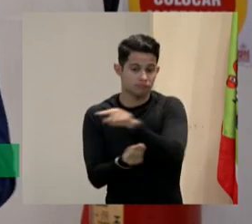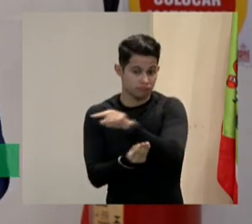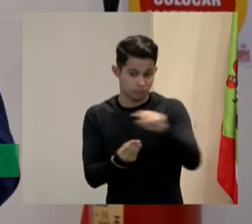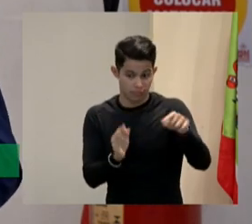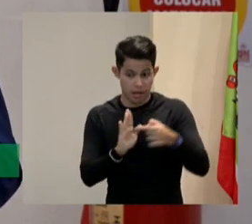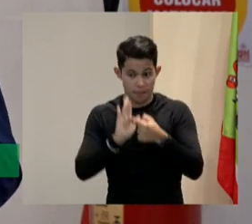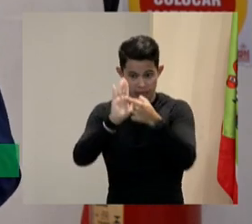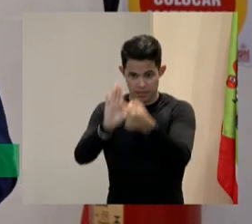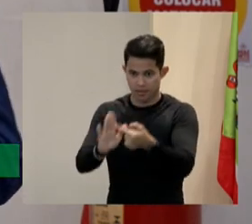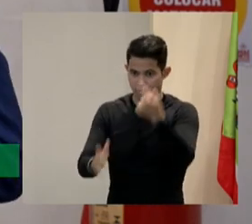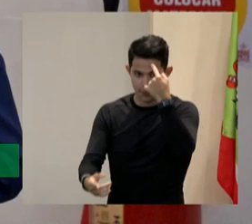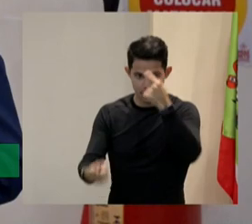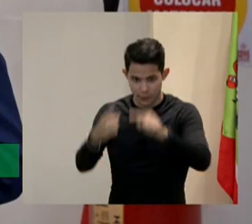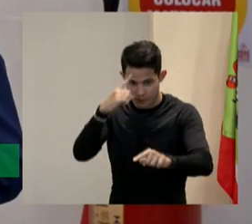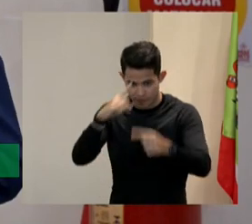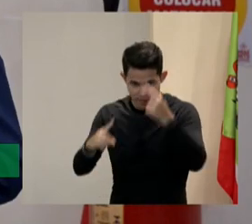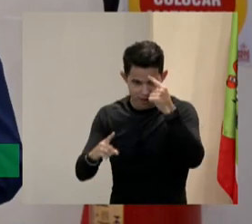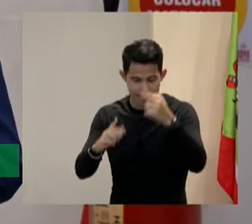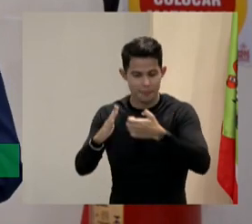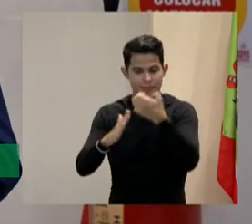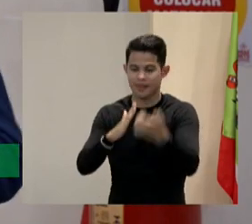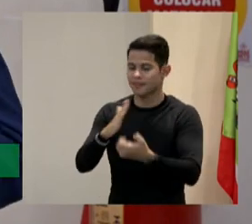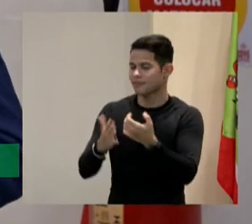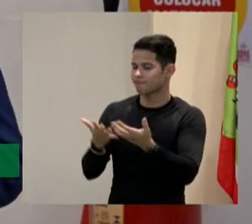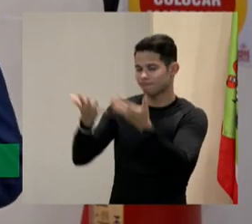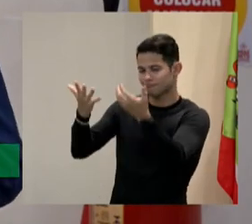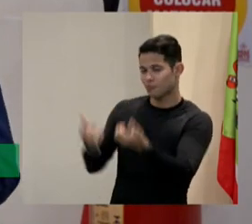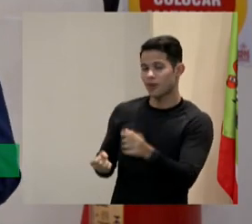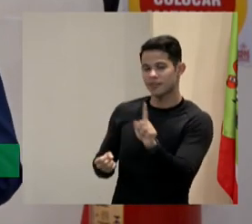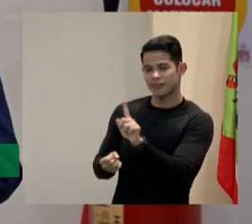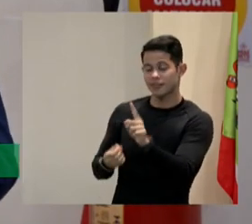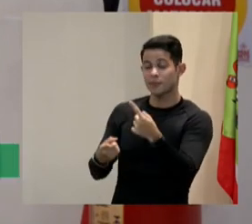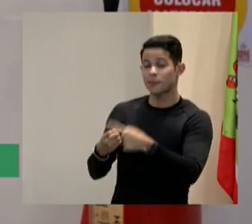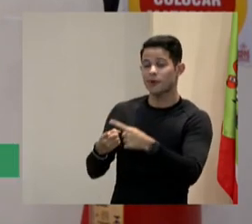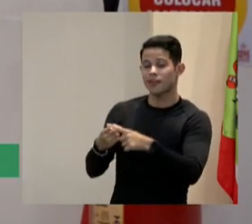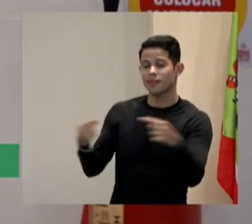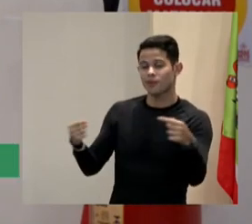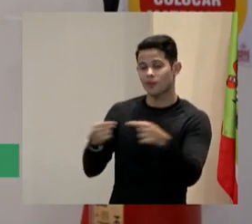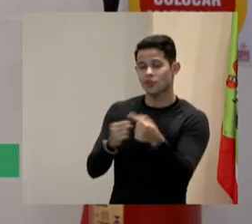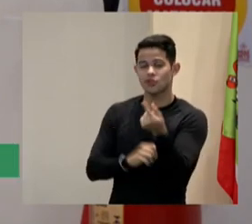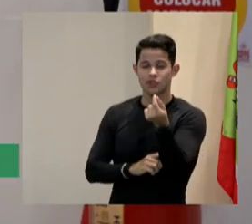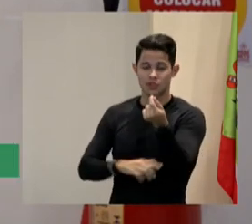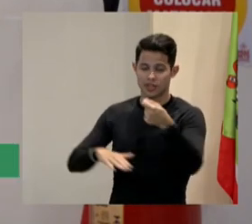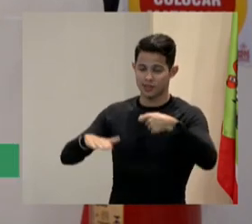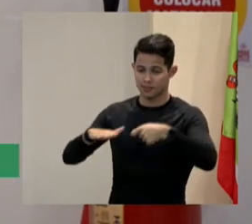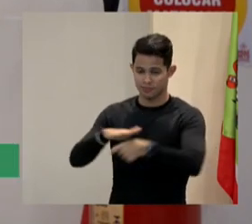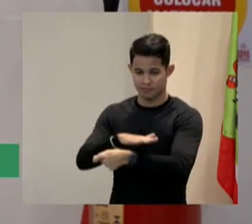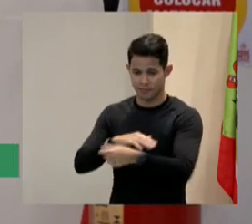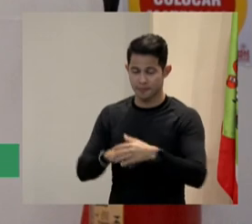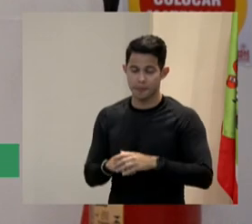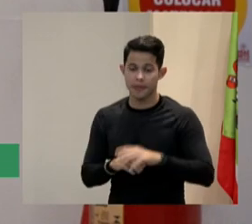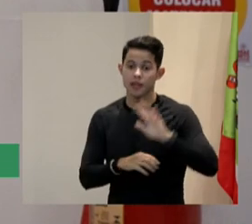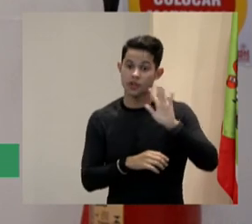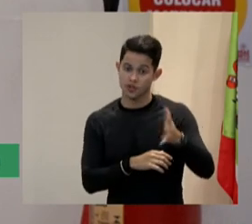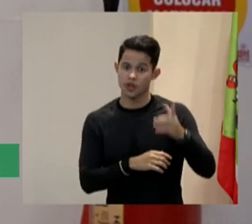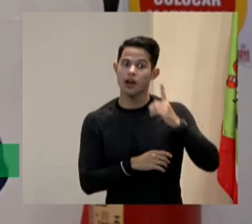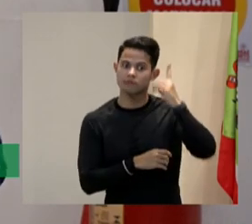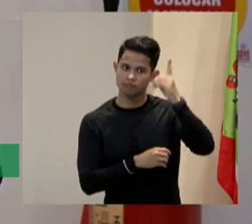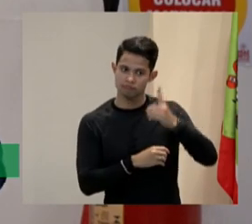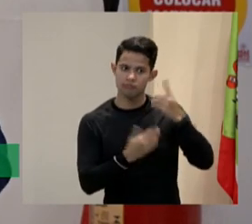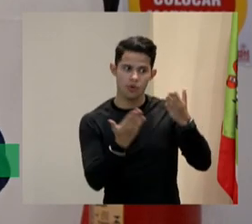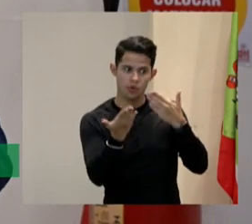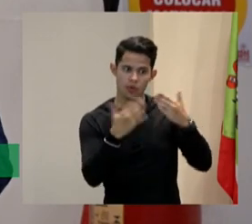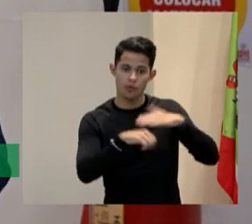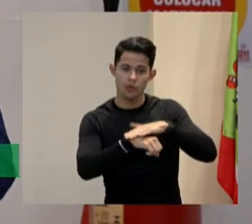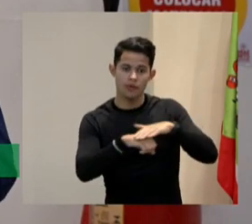ideias inovadoras as empresas não aceitam por quê? porque é investimento e uma das coisas que eu já falei muitas vezes com o deputado foi isso o